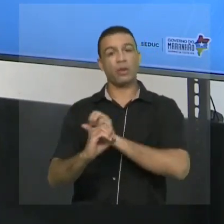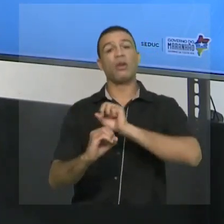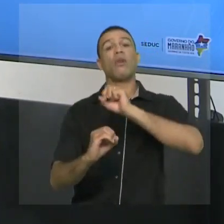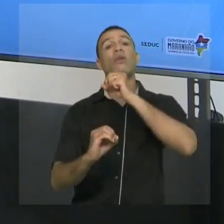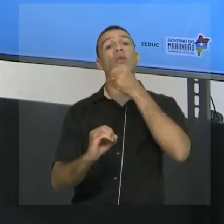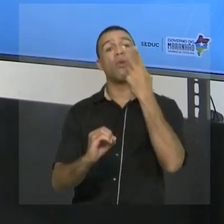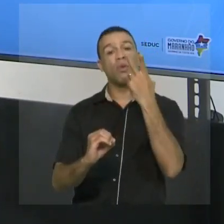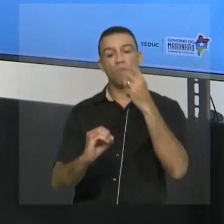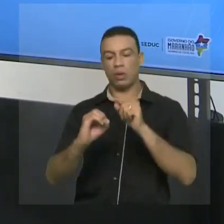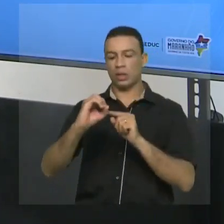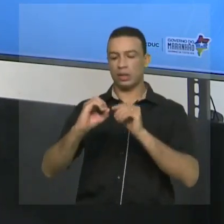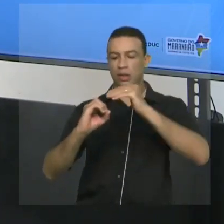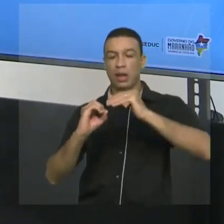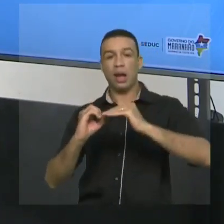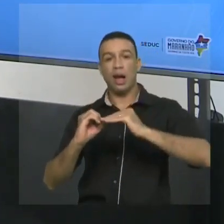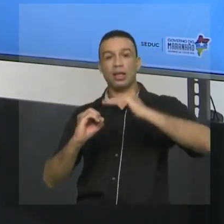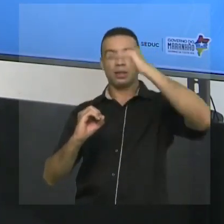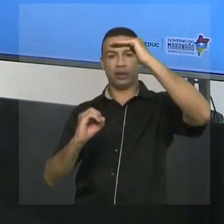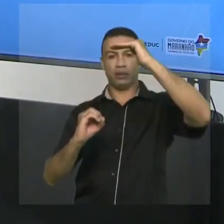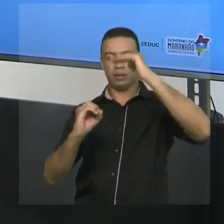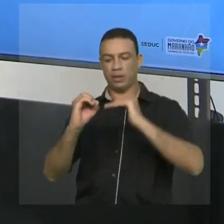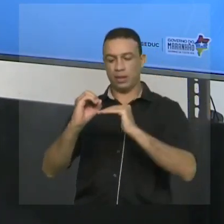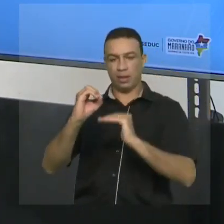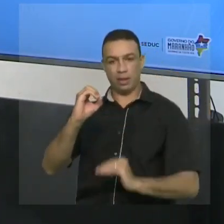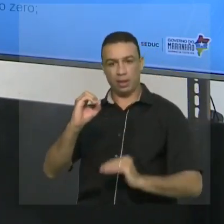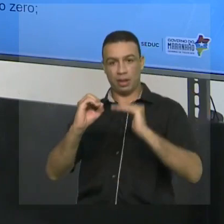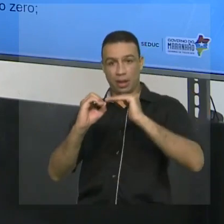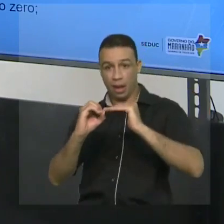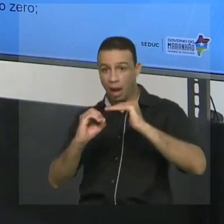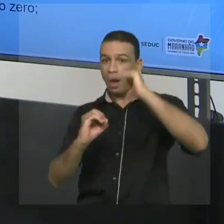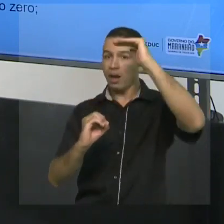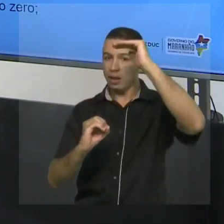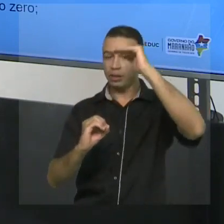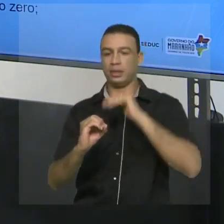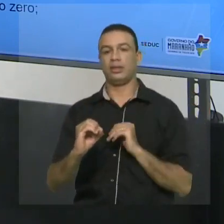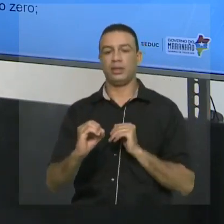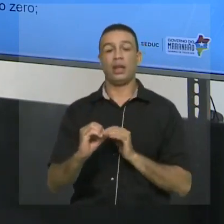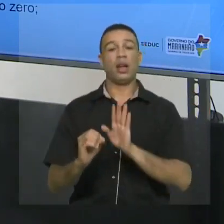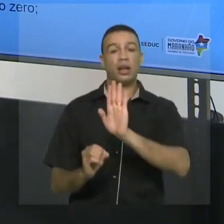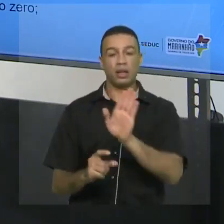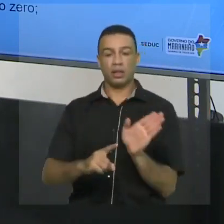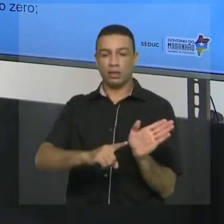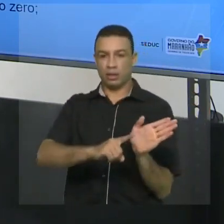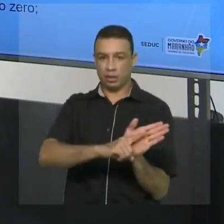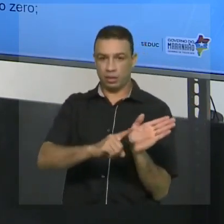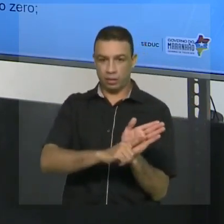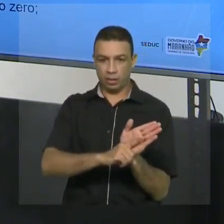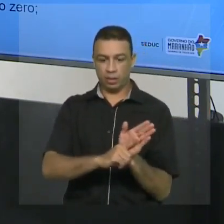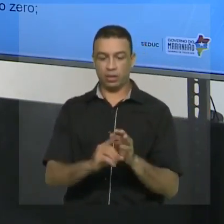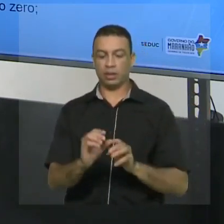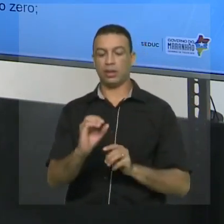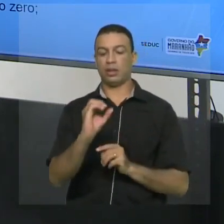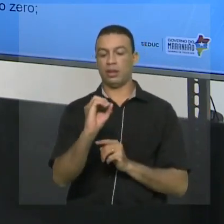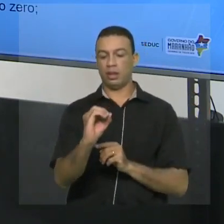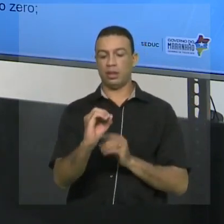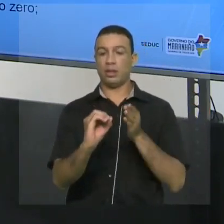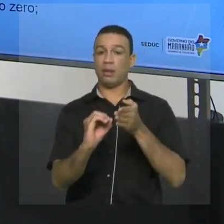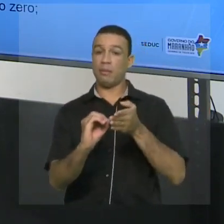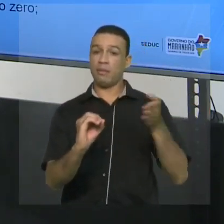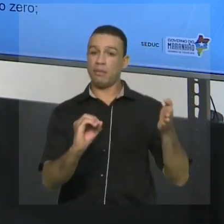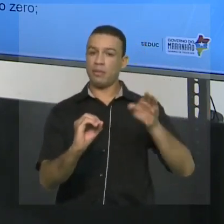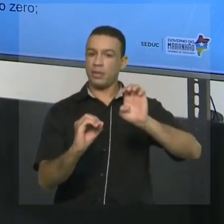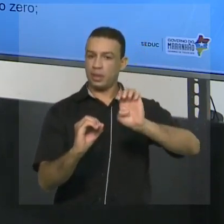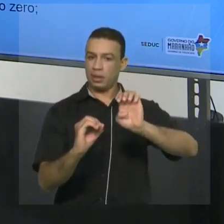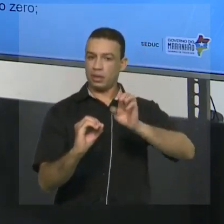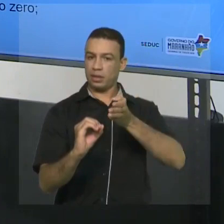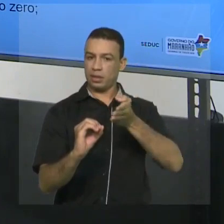acima do zero. Quando eu falo dos números negativos, estão à esquerda do zero.